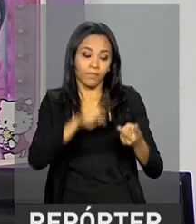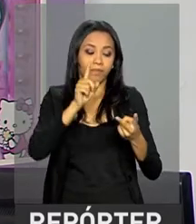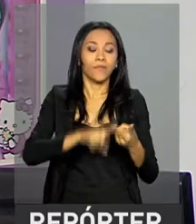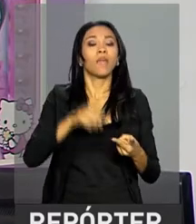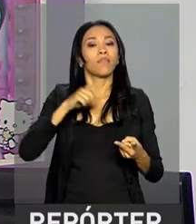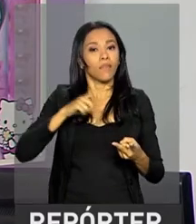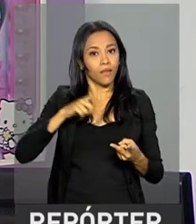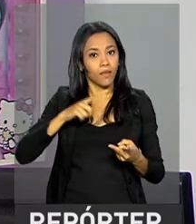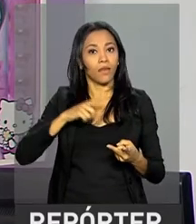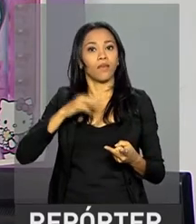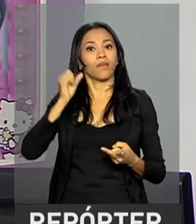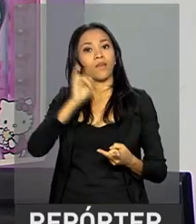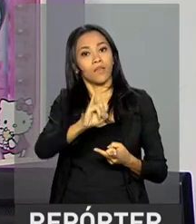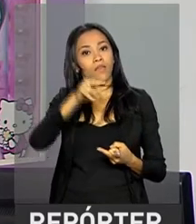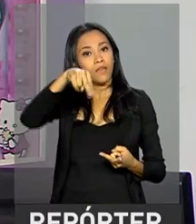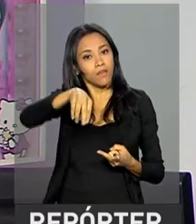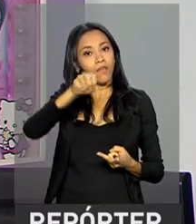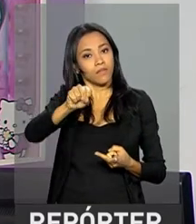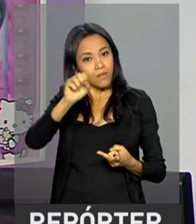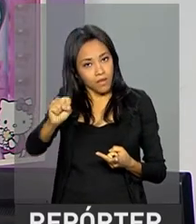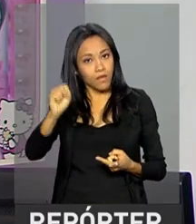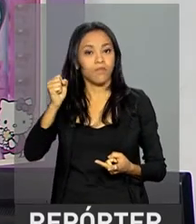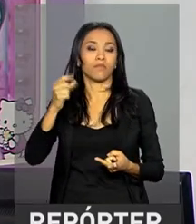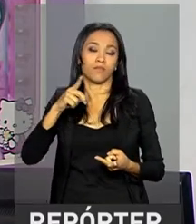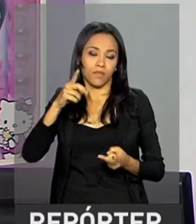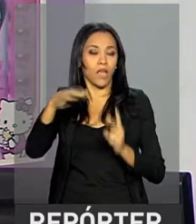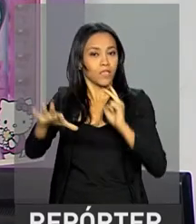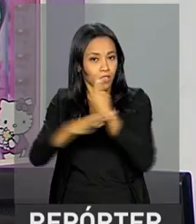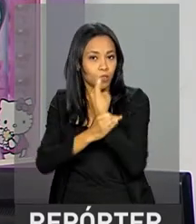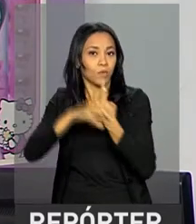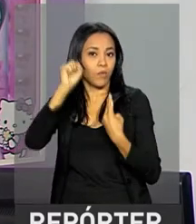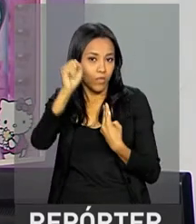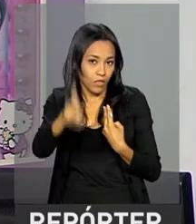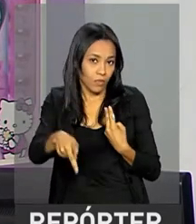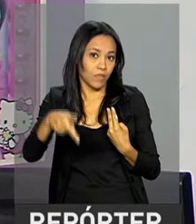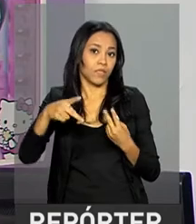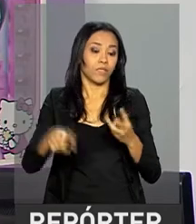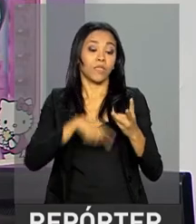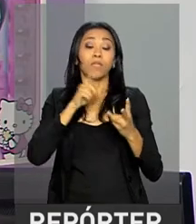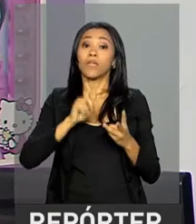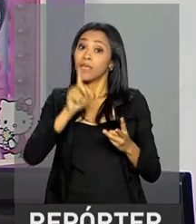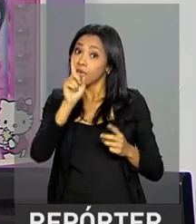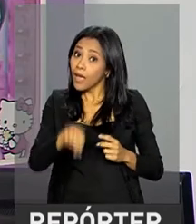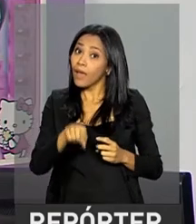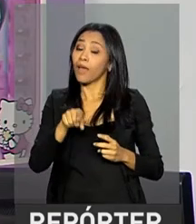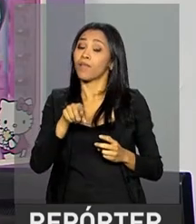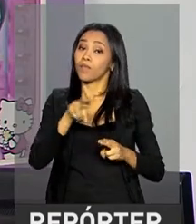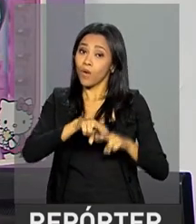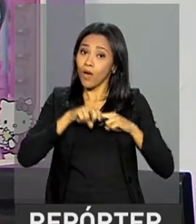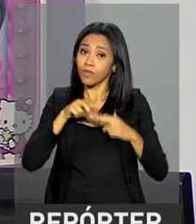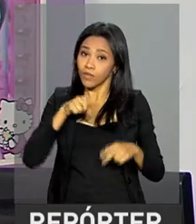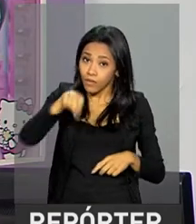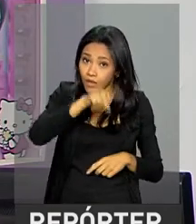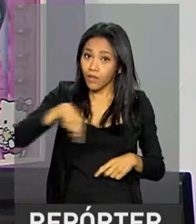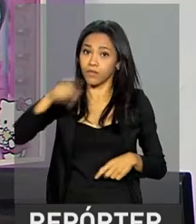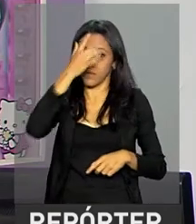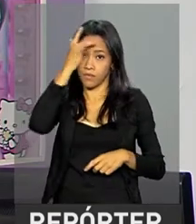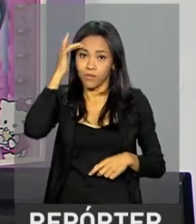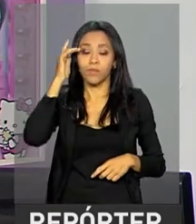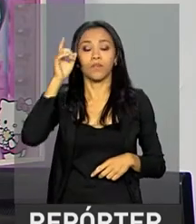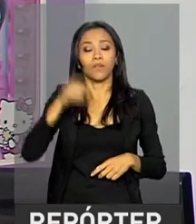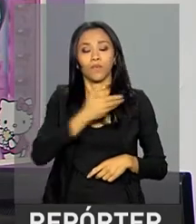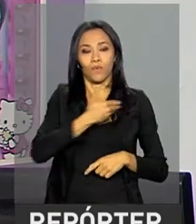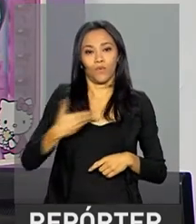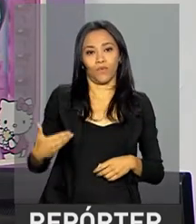Previdência Social, que garante aposentadoria e seguro. E é pensando neles que o governo federal anunciou